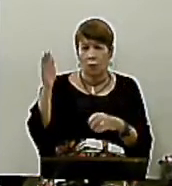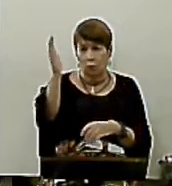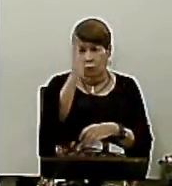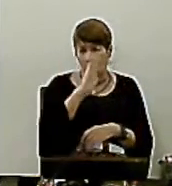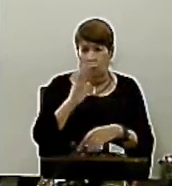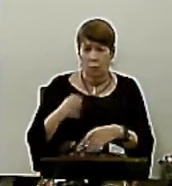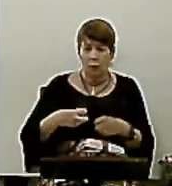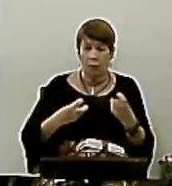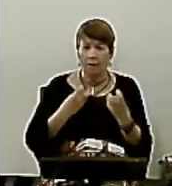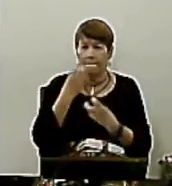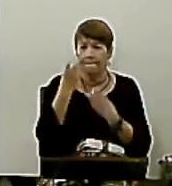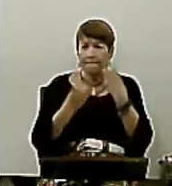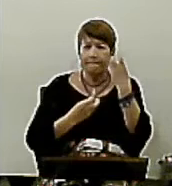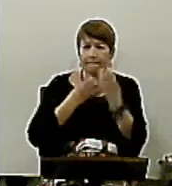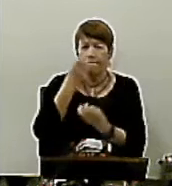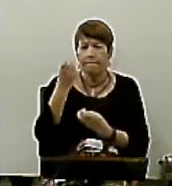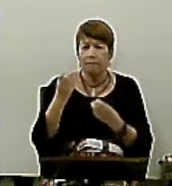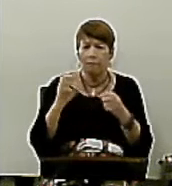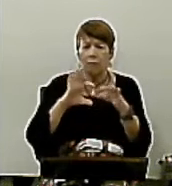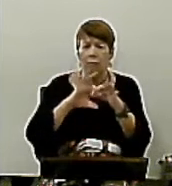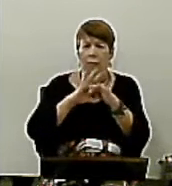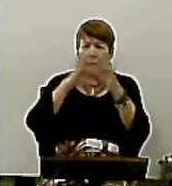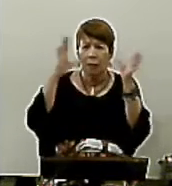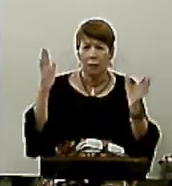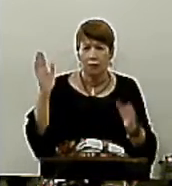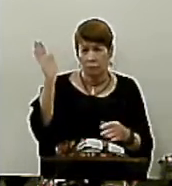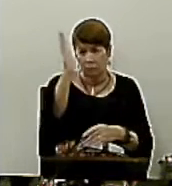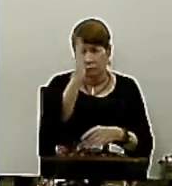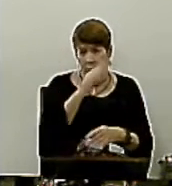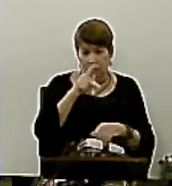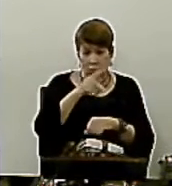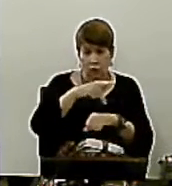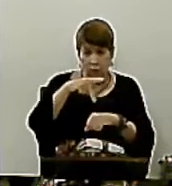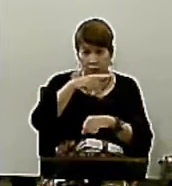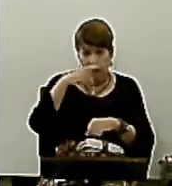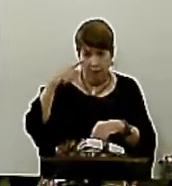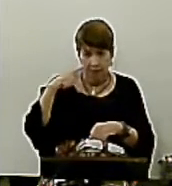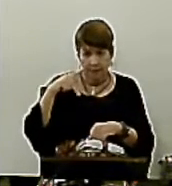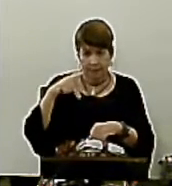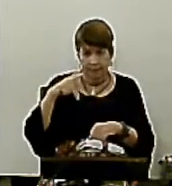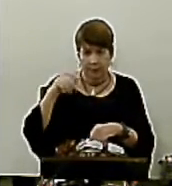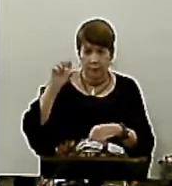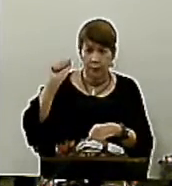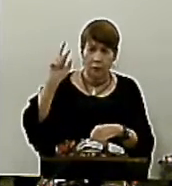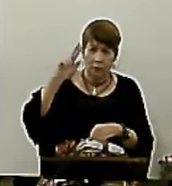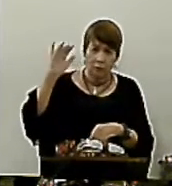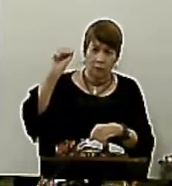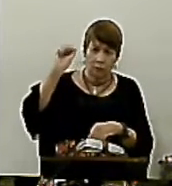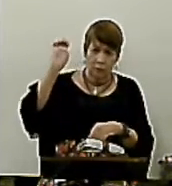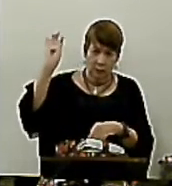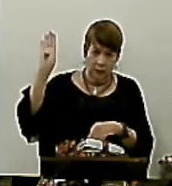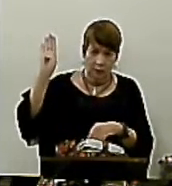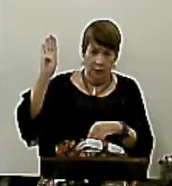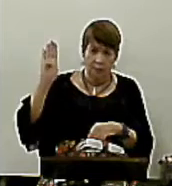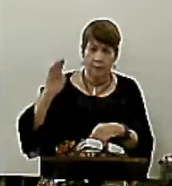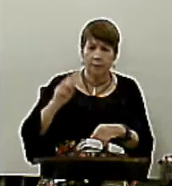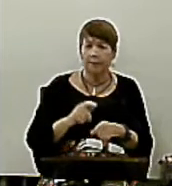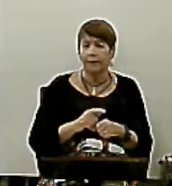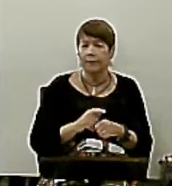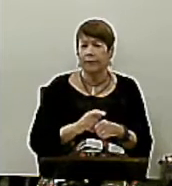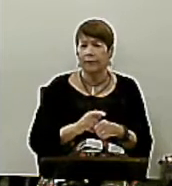gritam por liberdade do seu país. Os palestinos árabes explodem-se, literalmente,